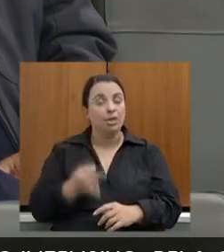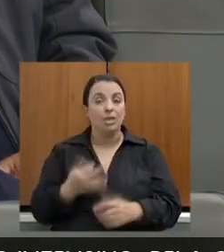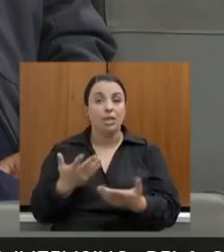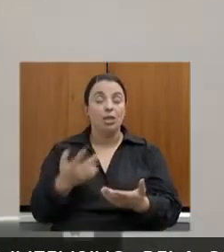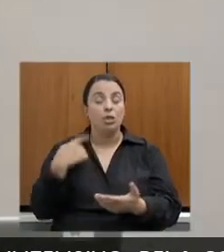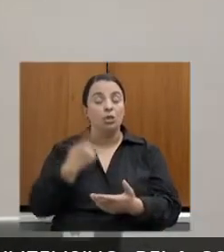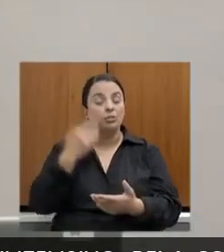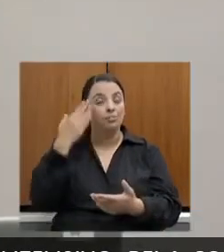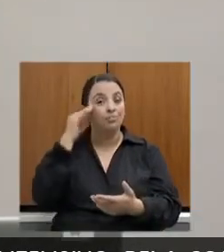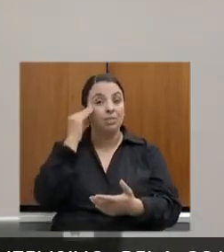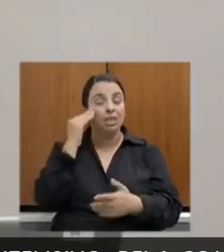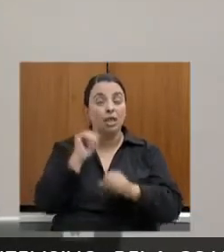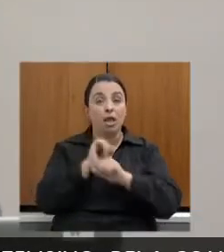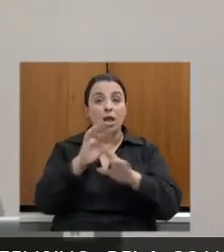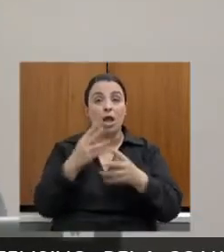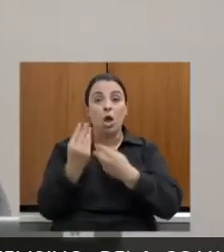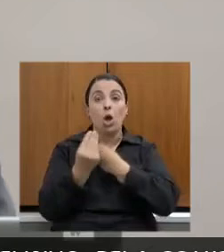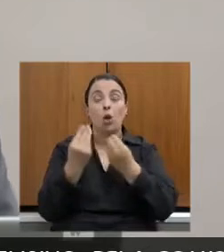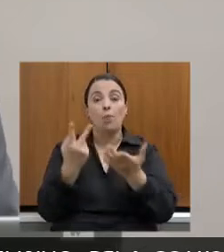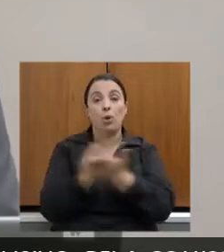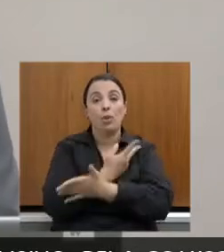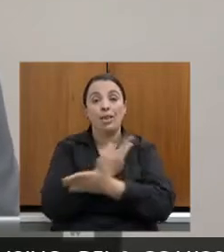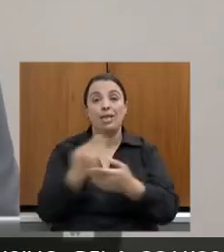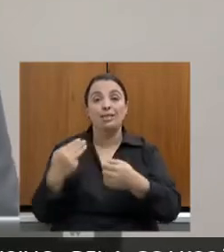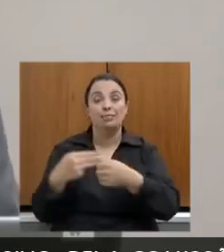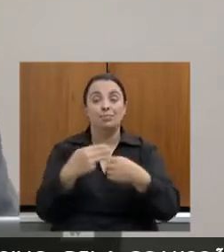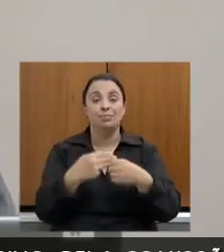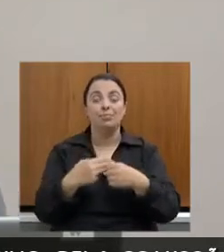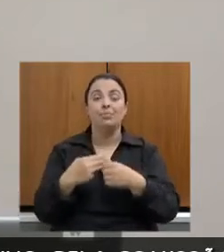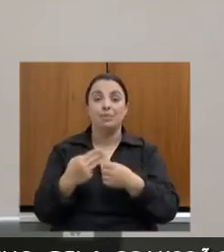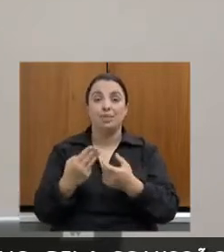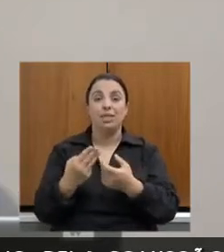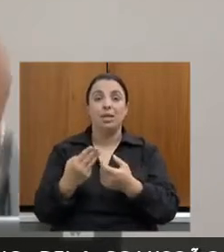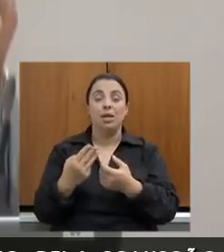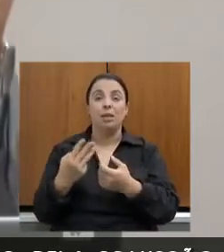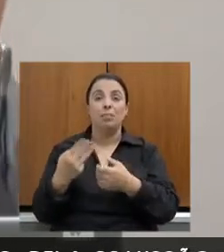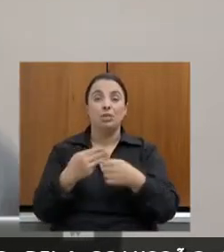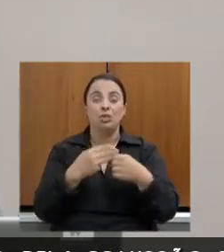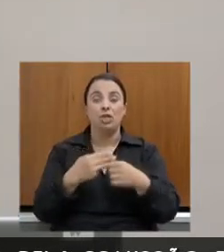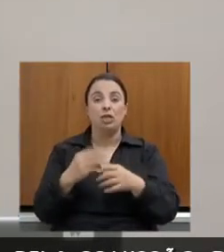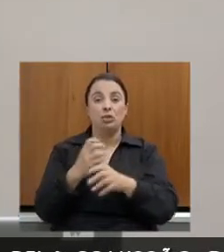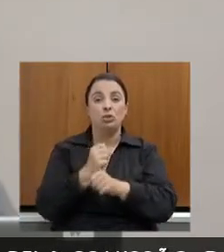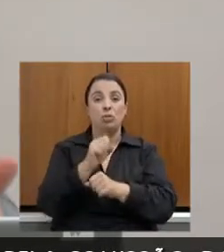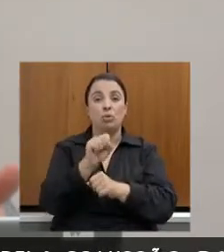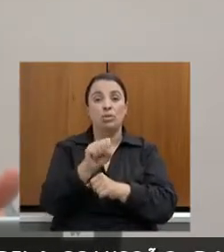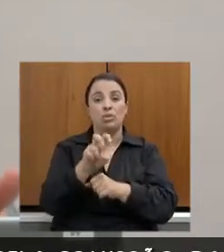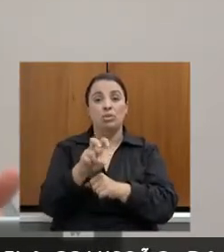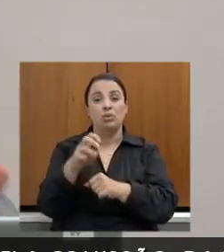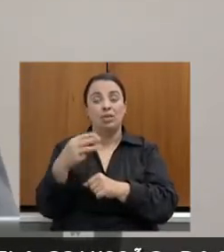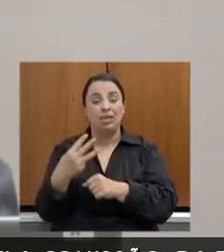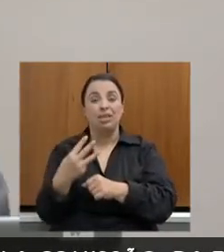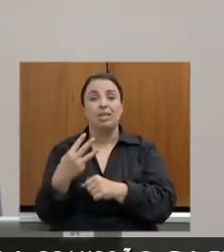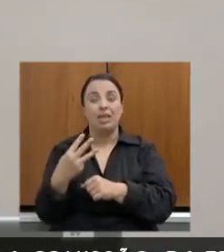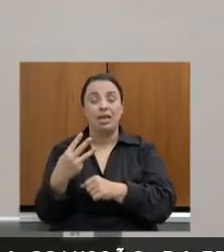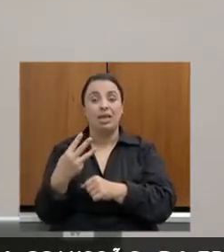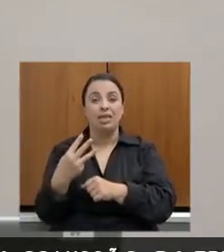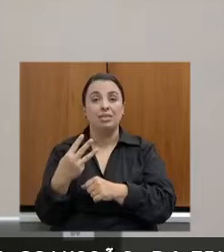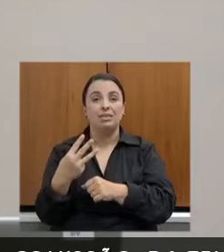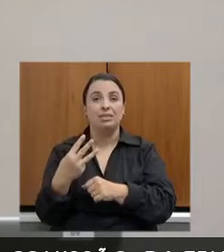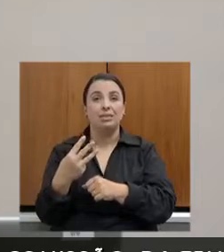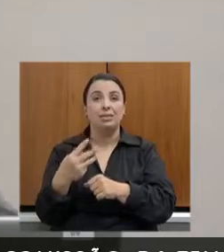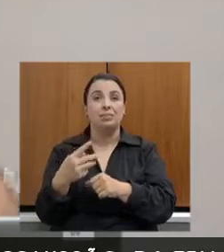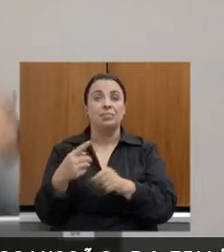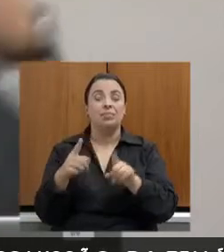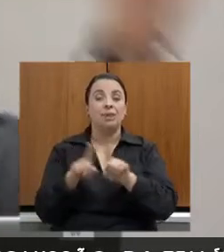municípios, na geral, esses 443 municípios, a realidade de Piedade do Rio Grande é diferente da realidade